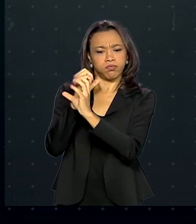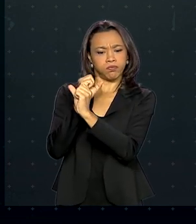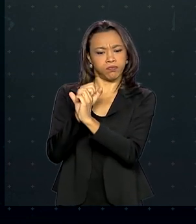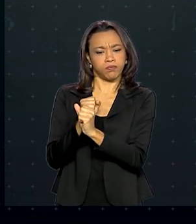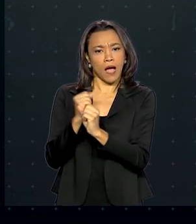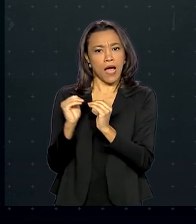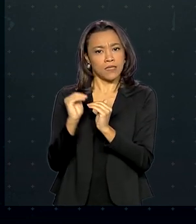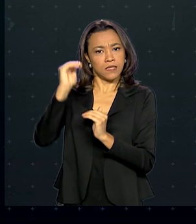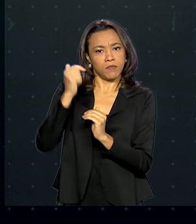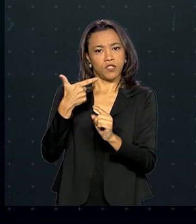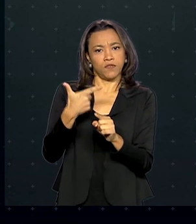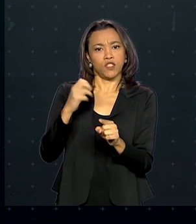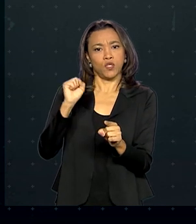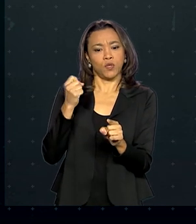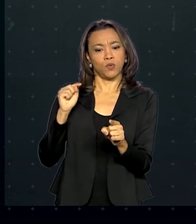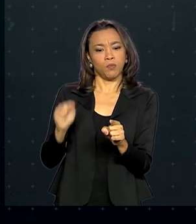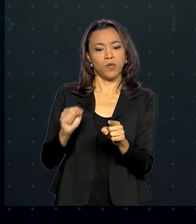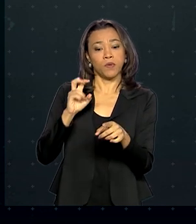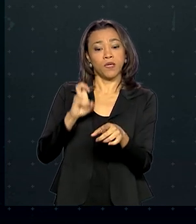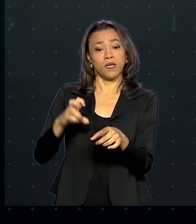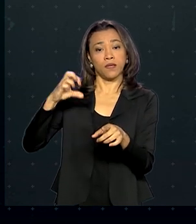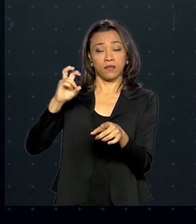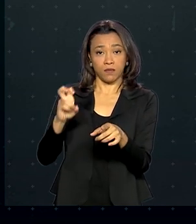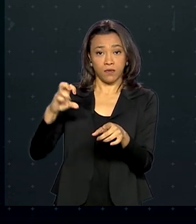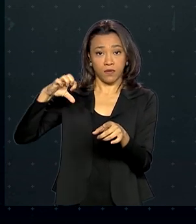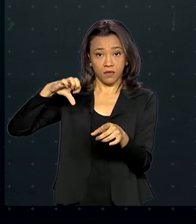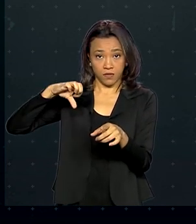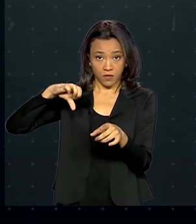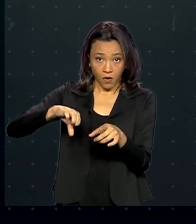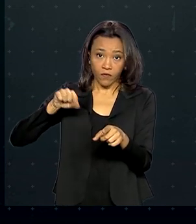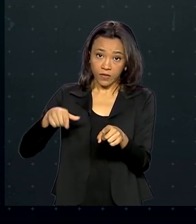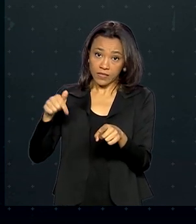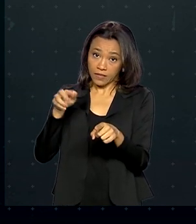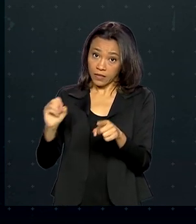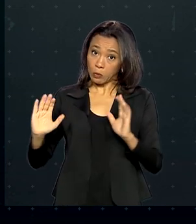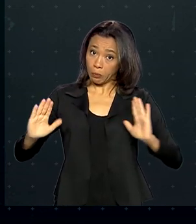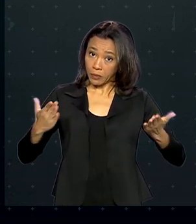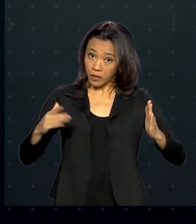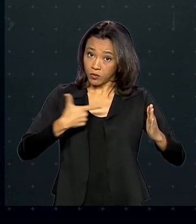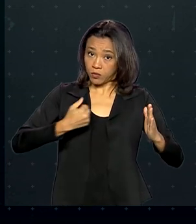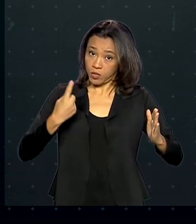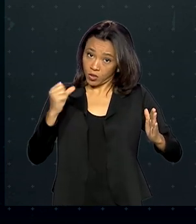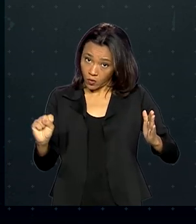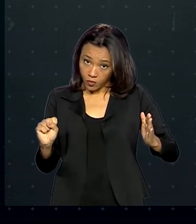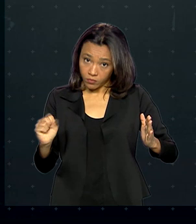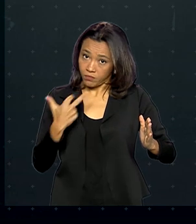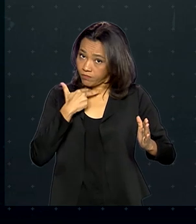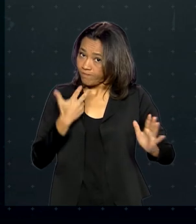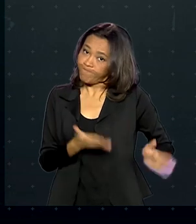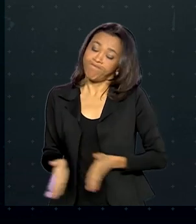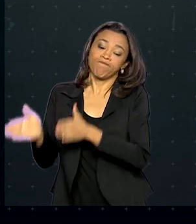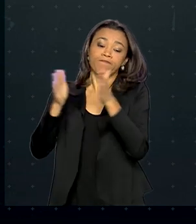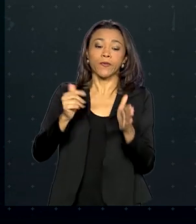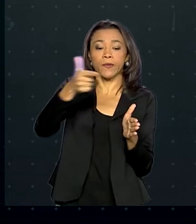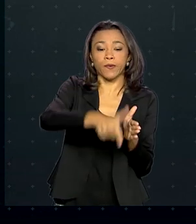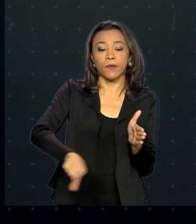.559,70 em 2018. E atenção, também só poderá receber